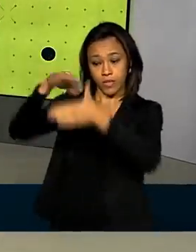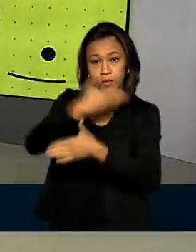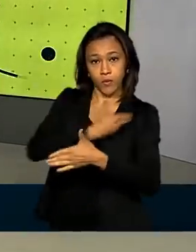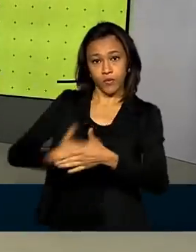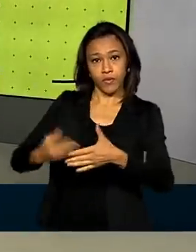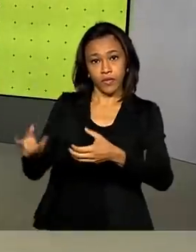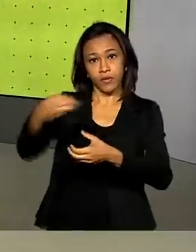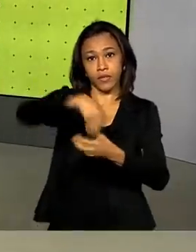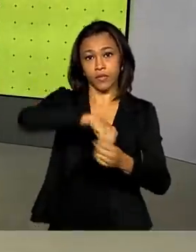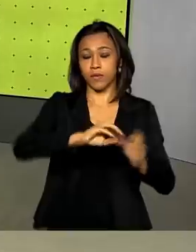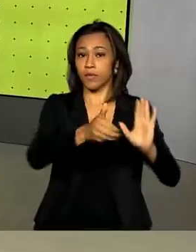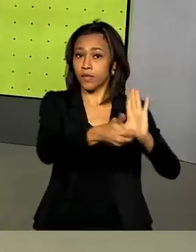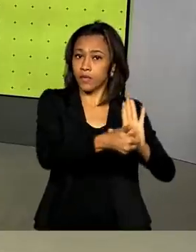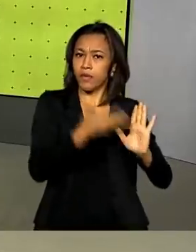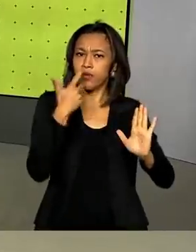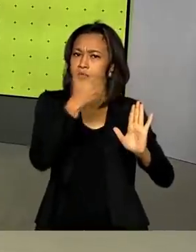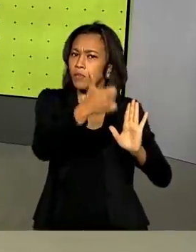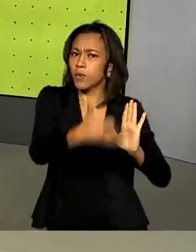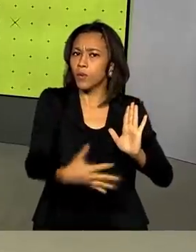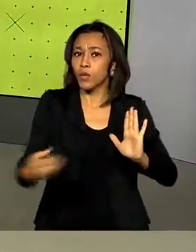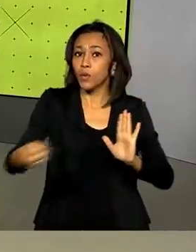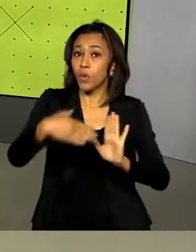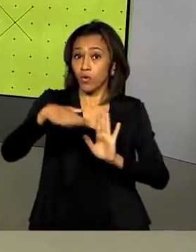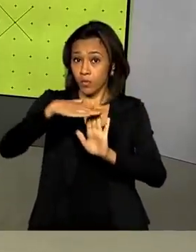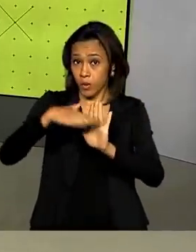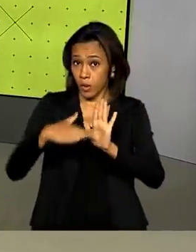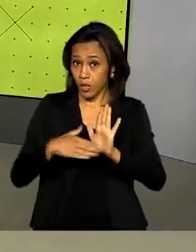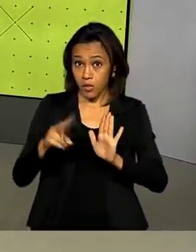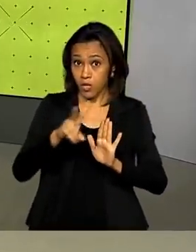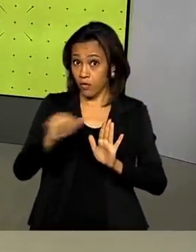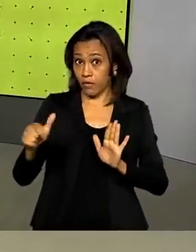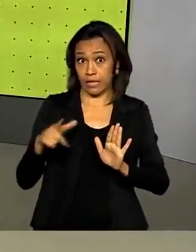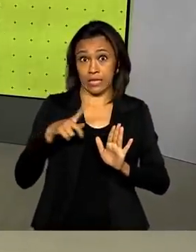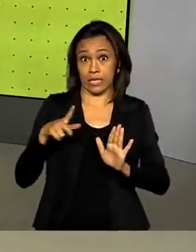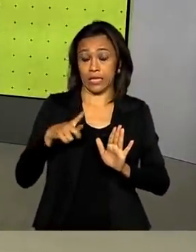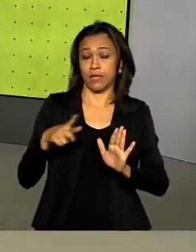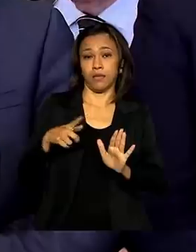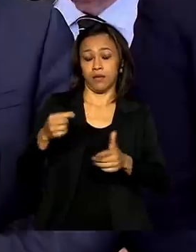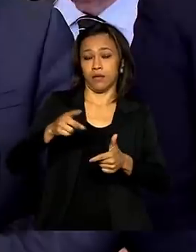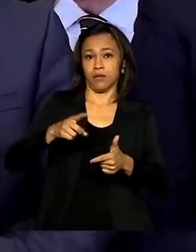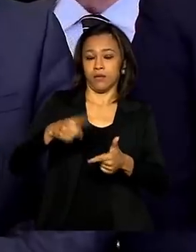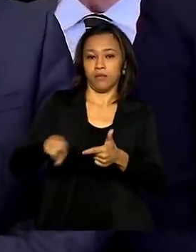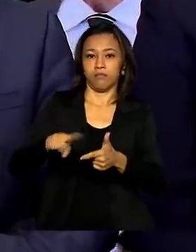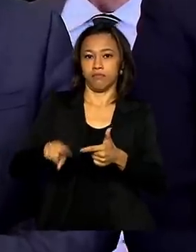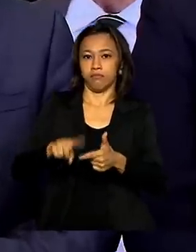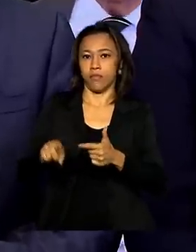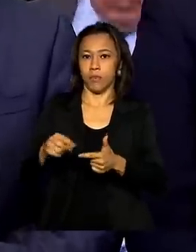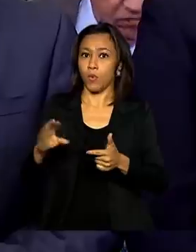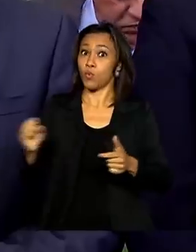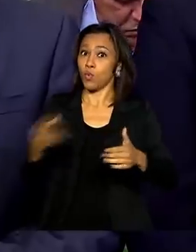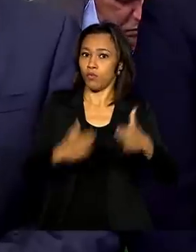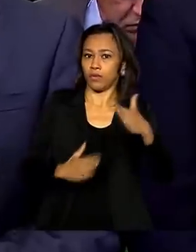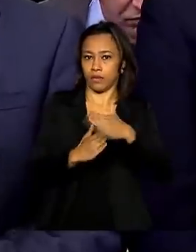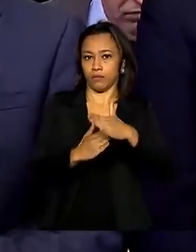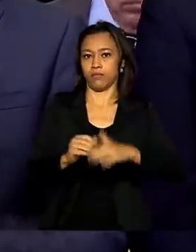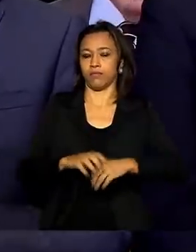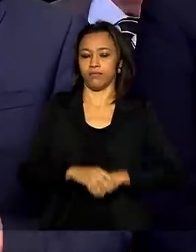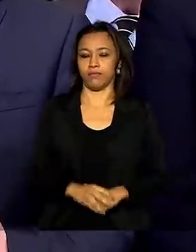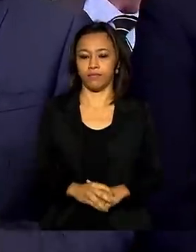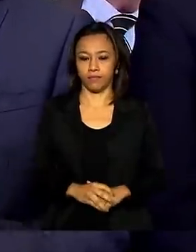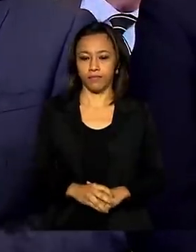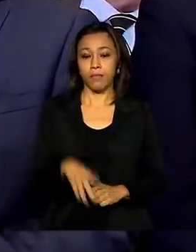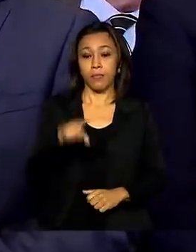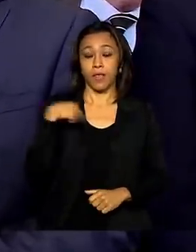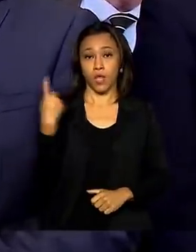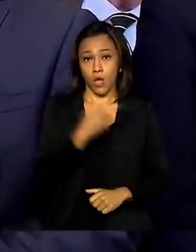Câmara dos Deputados disse que o novo programa não compromete o teto de gastos. Chegamos à conclusão de